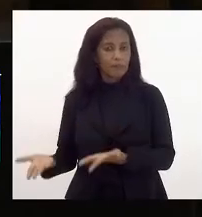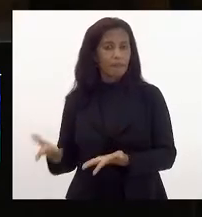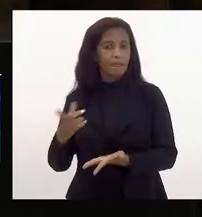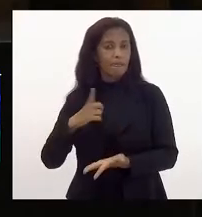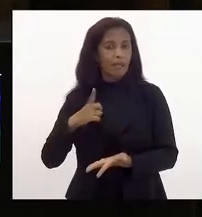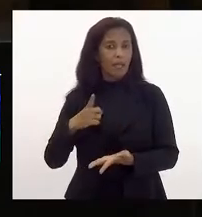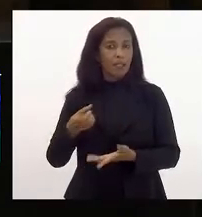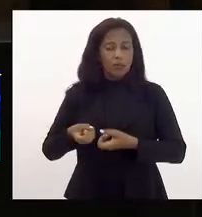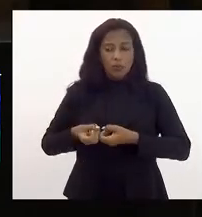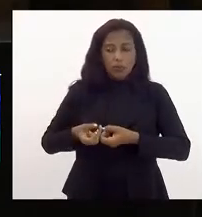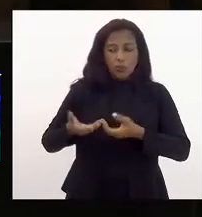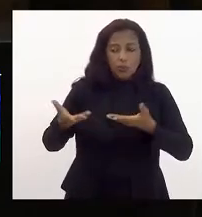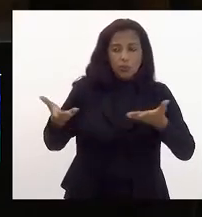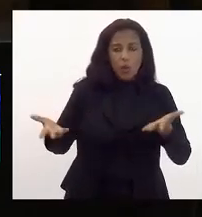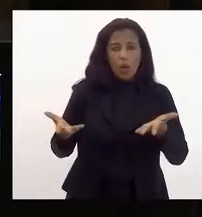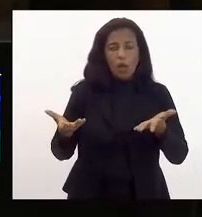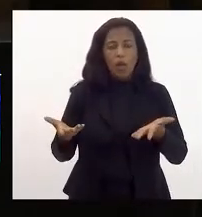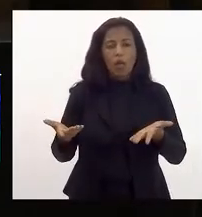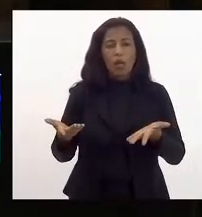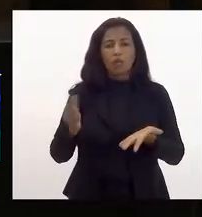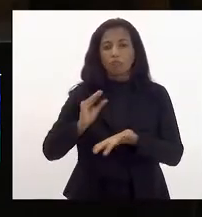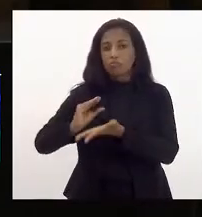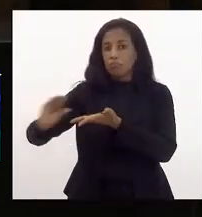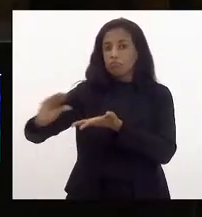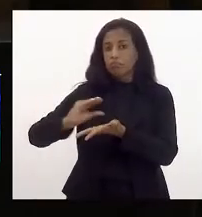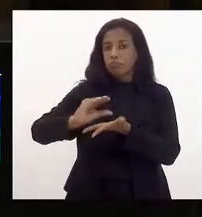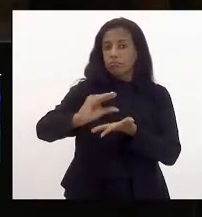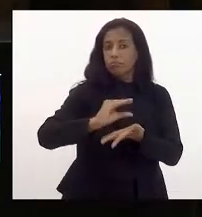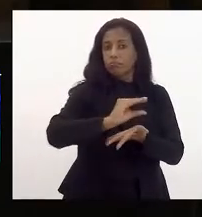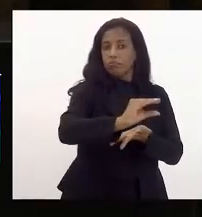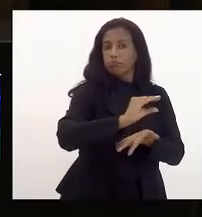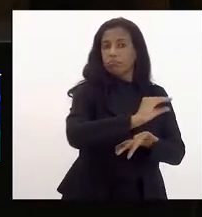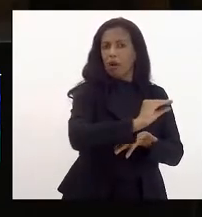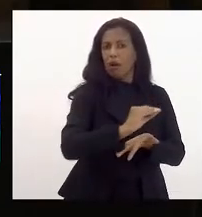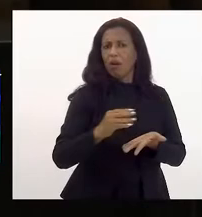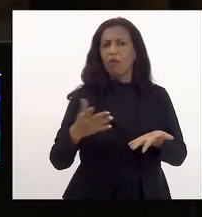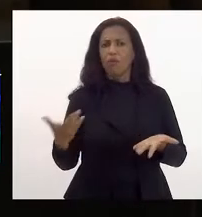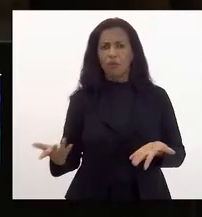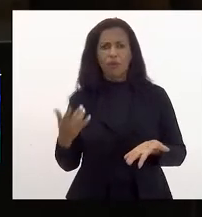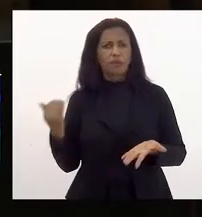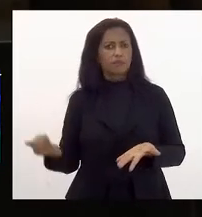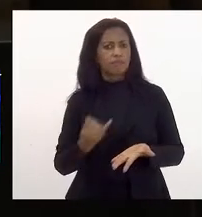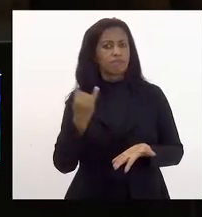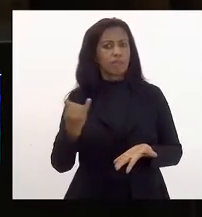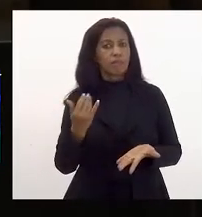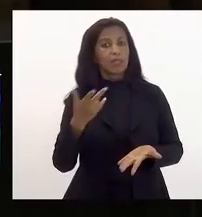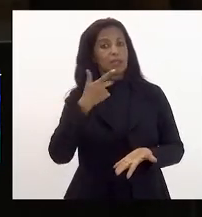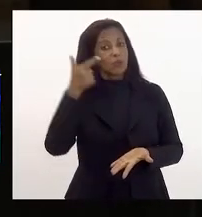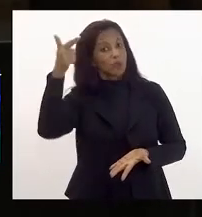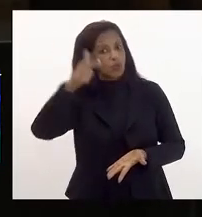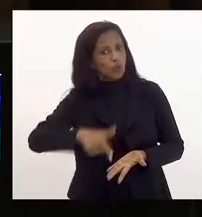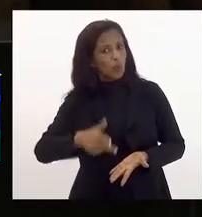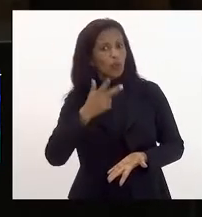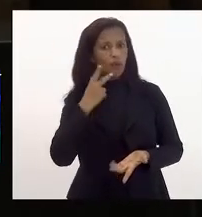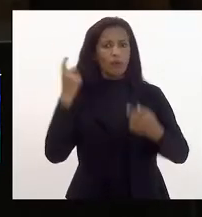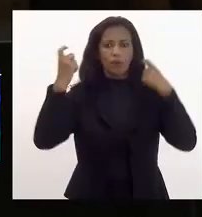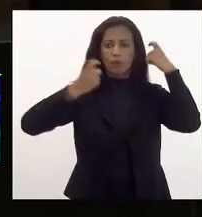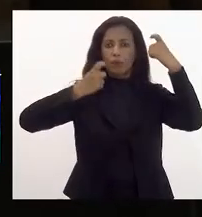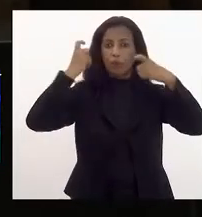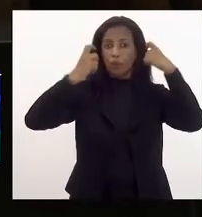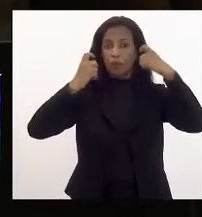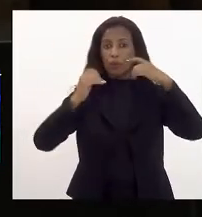distribuição de renda fosse de fato eficaz então aqui eu trago de novo a preocupação com o